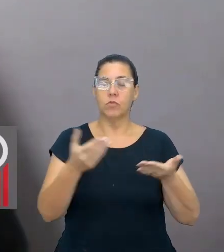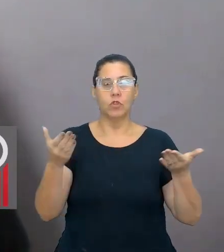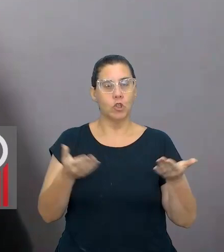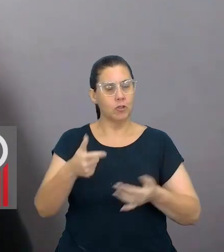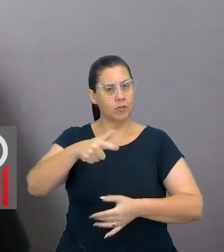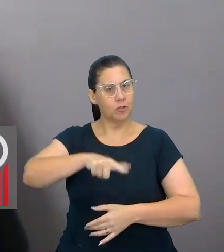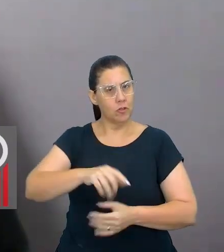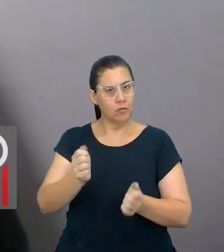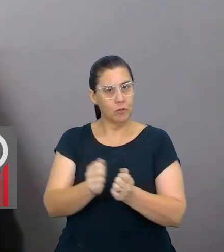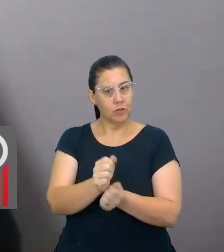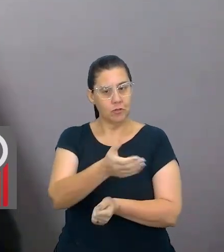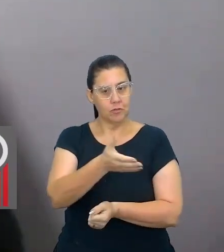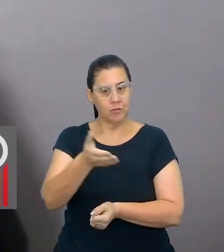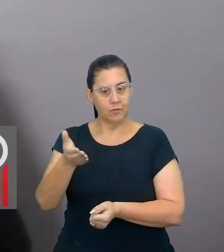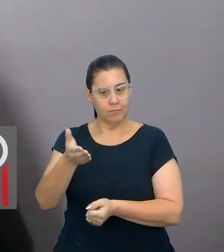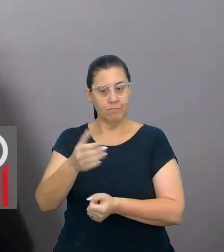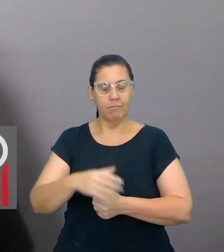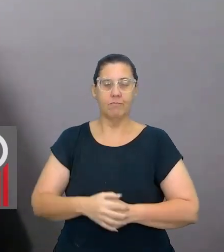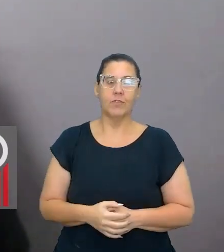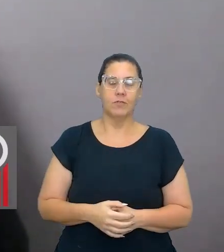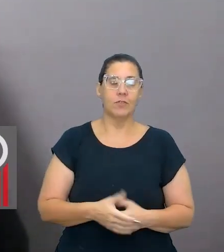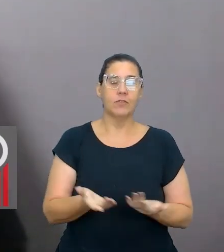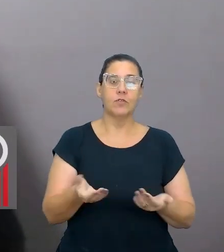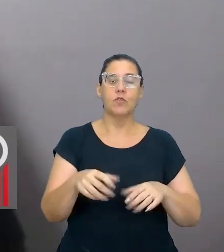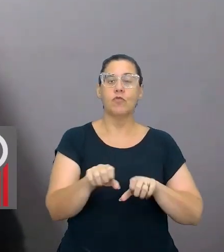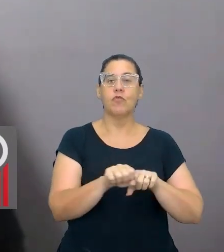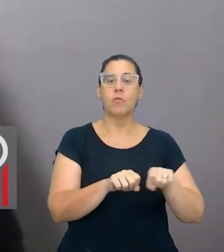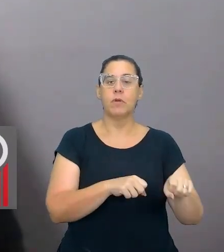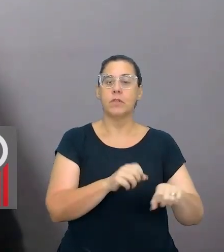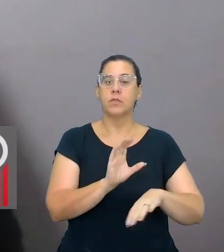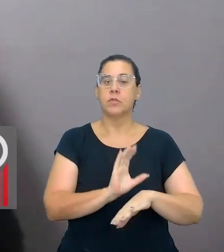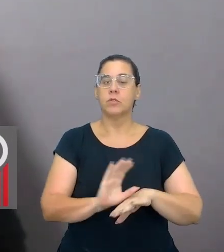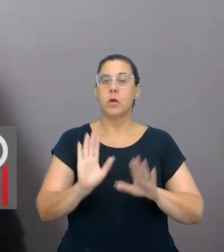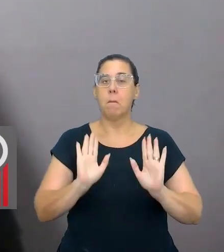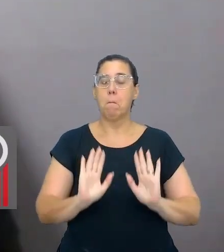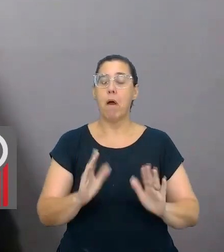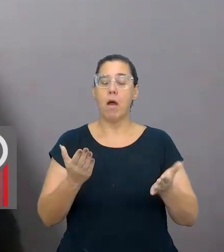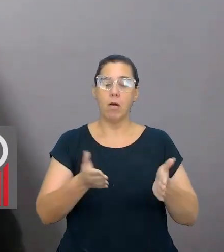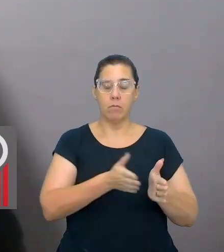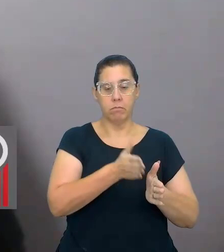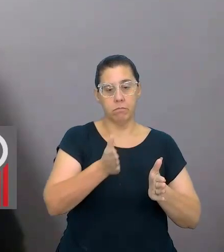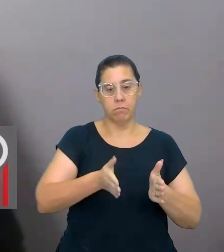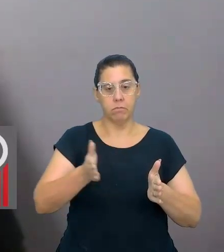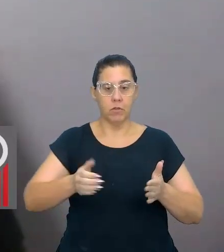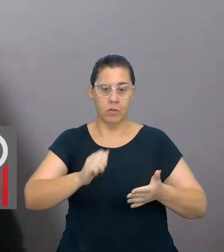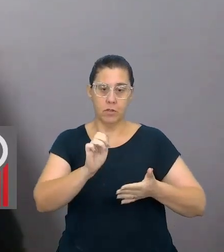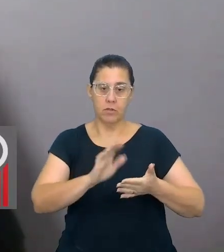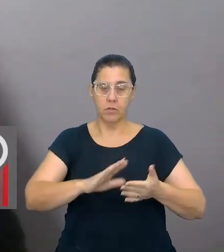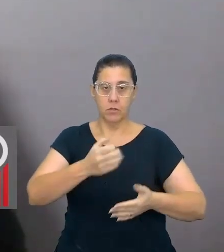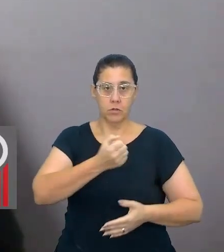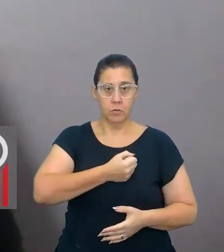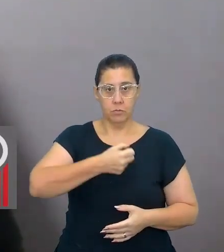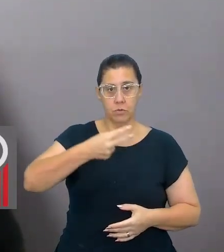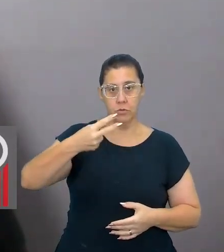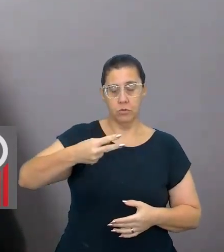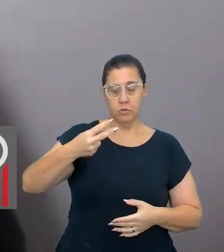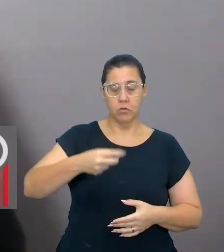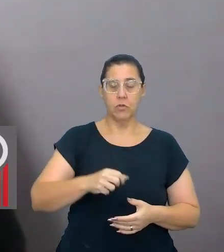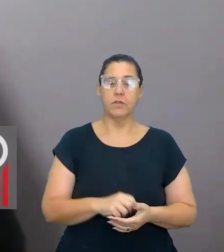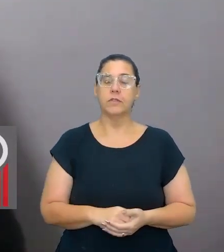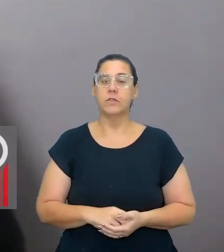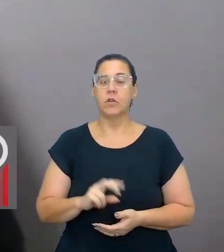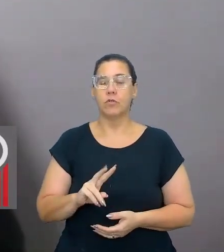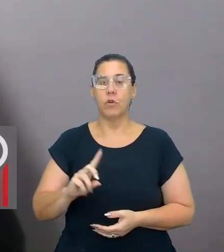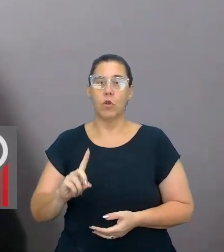mais uma vez com vocês, fazendo essa formação, mas agora da sequência da atividade 2, do volume 1 do material do